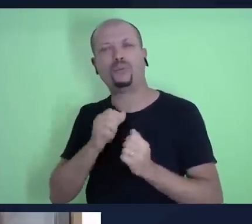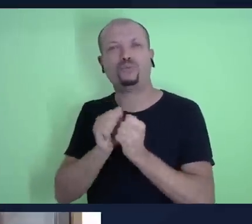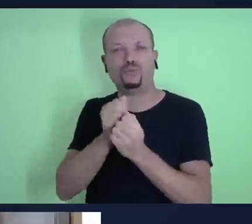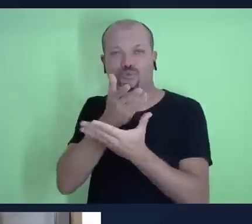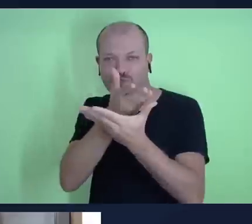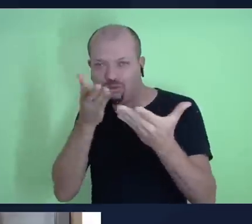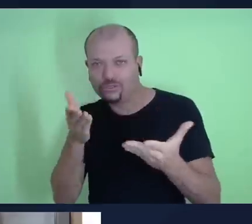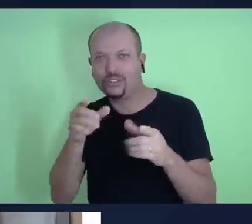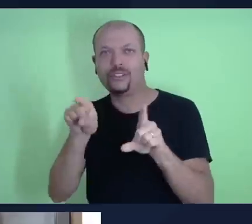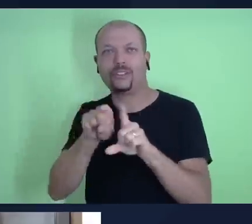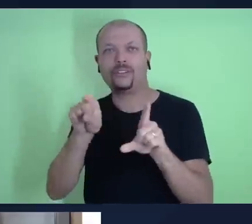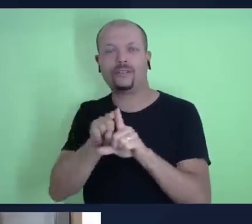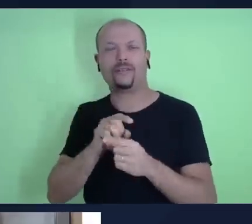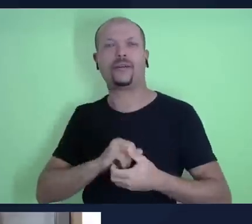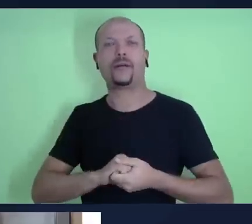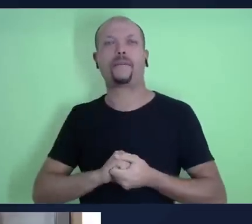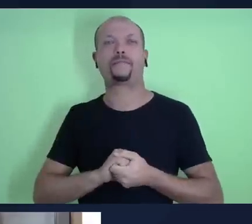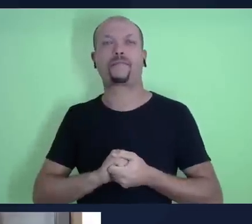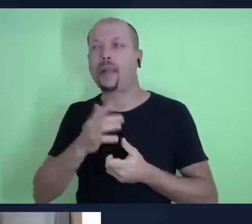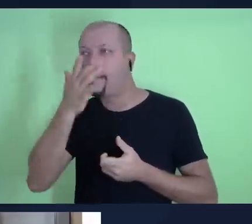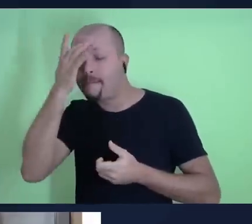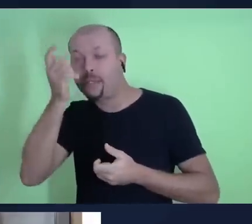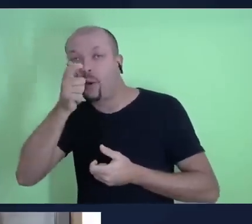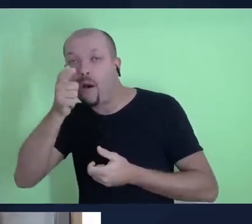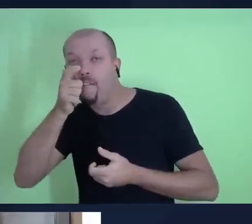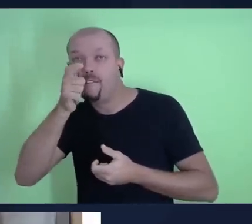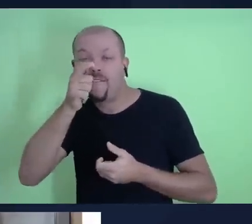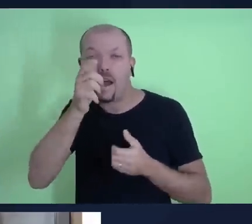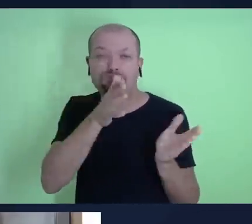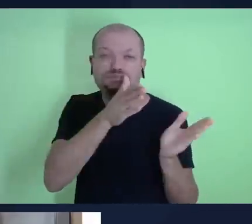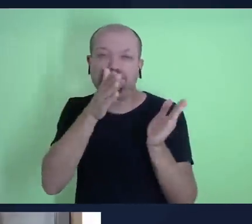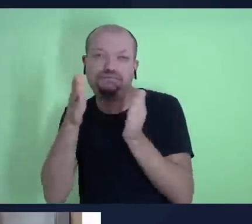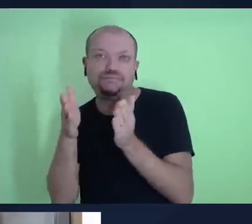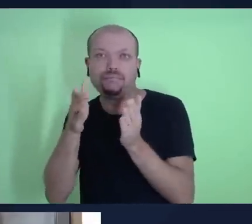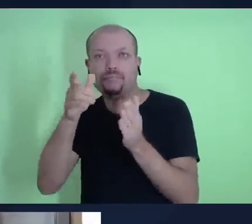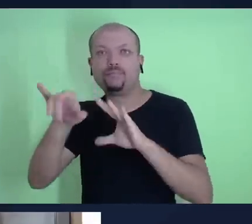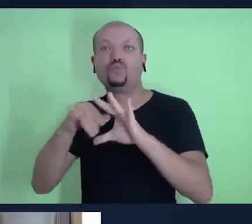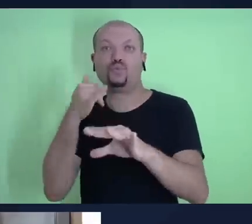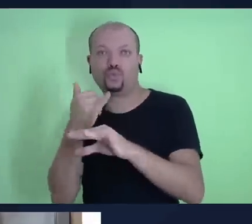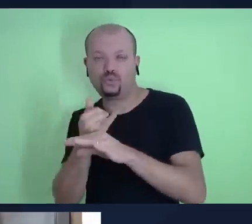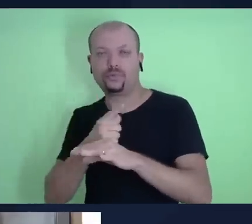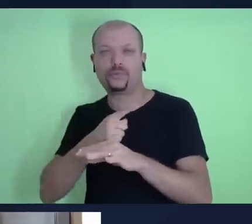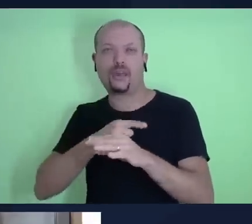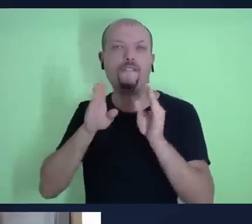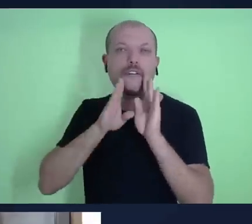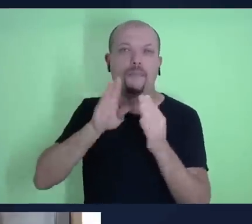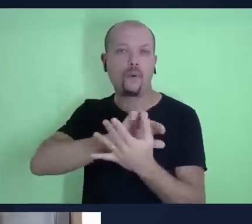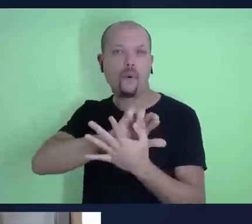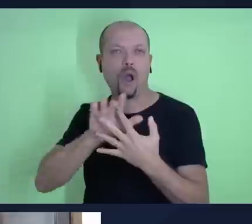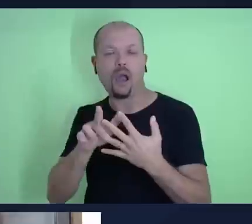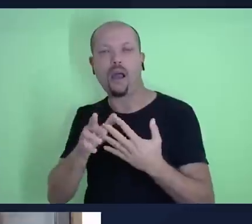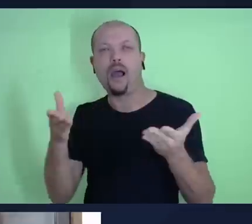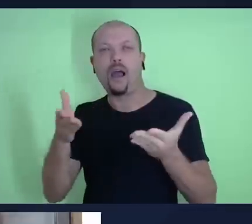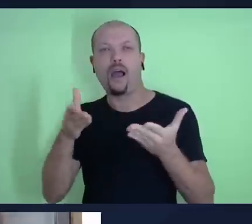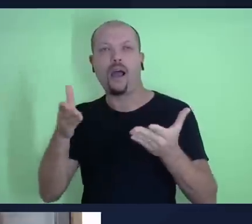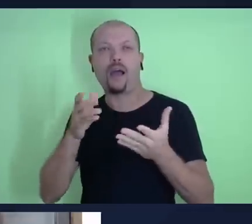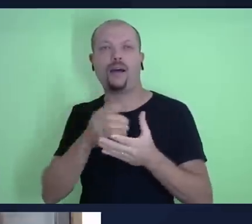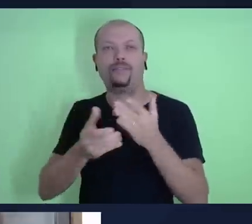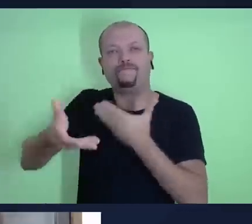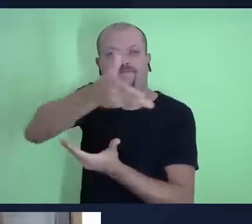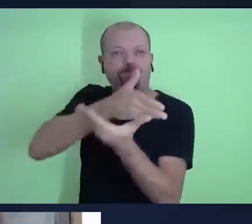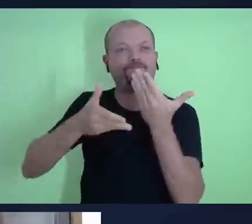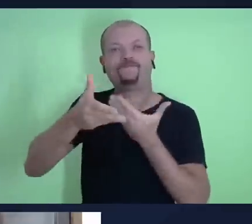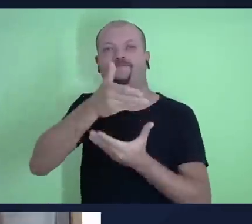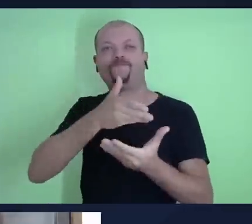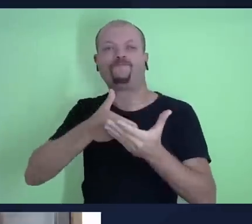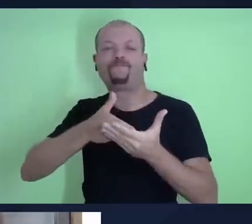os nossos ouvintes, telespectadores, que a gente tem aqui, nesse momento de compartilhar e rever